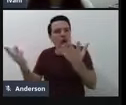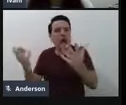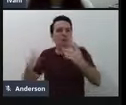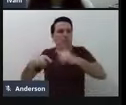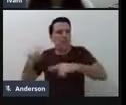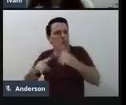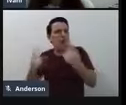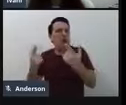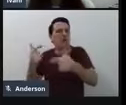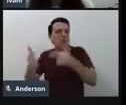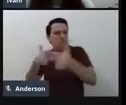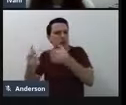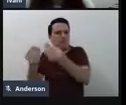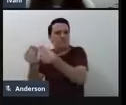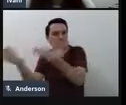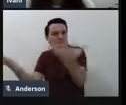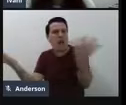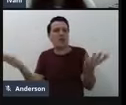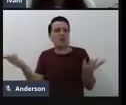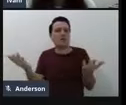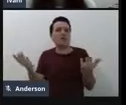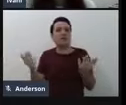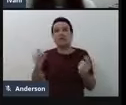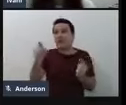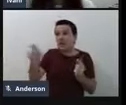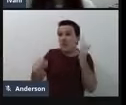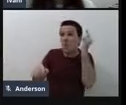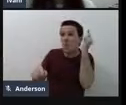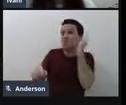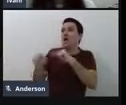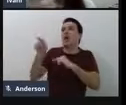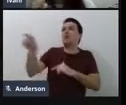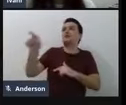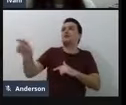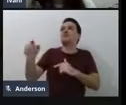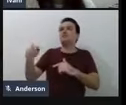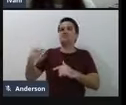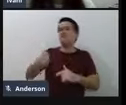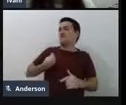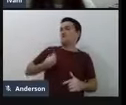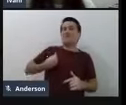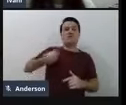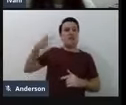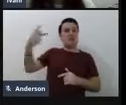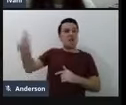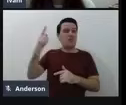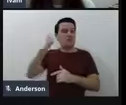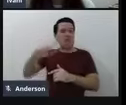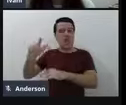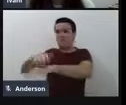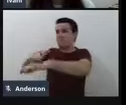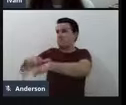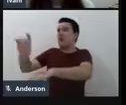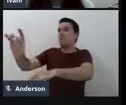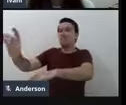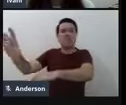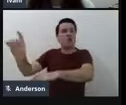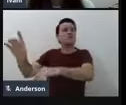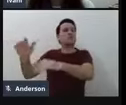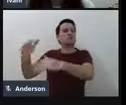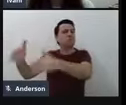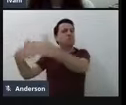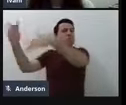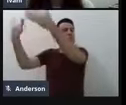enfim, ele se torne, de fato, né, um recurso para a vida, para a autonomia, para a questão